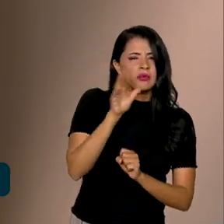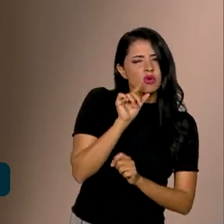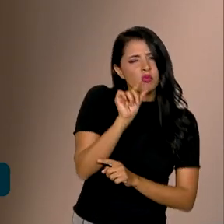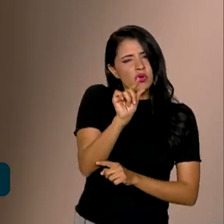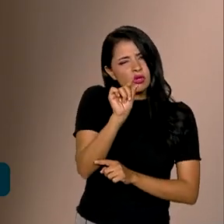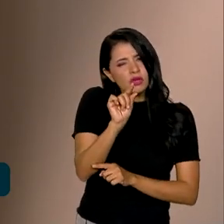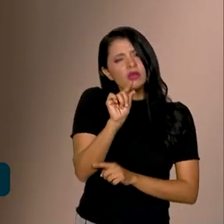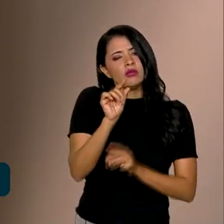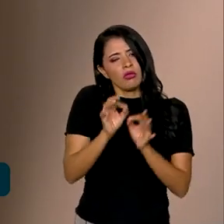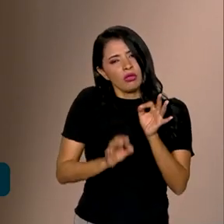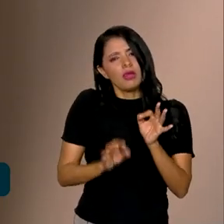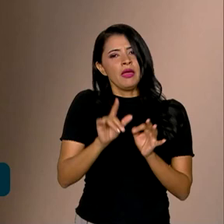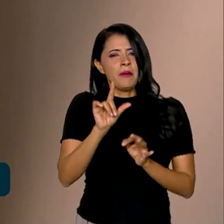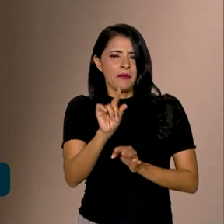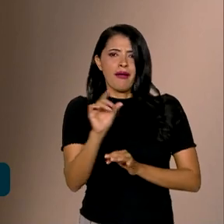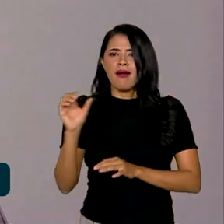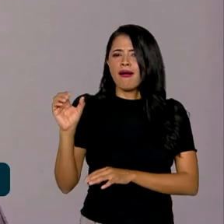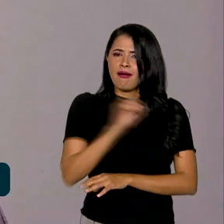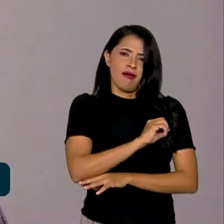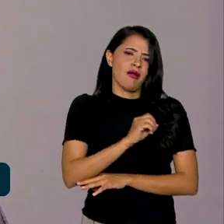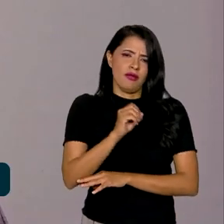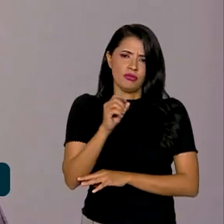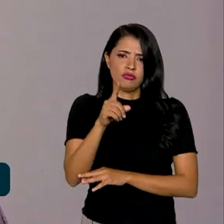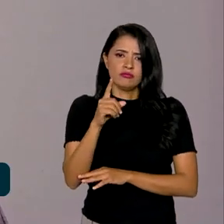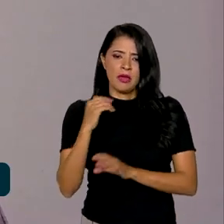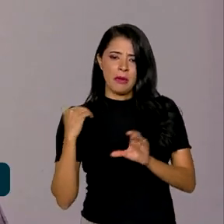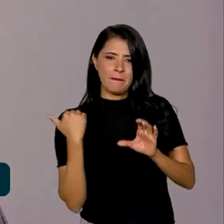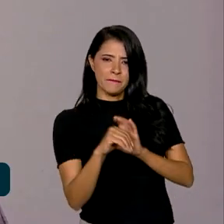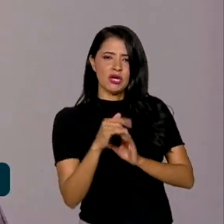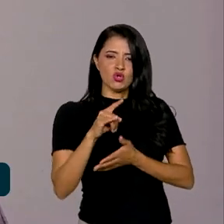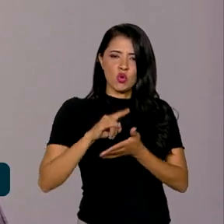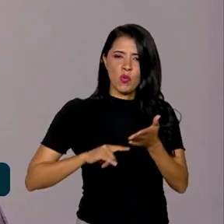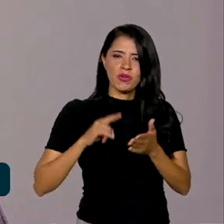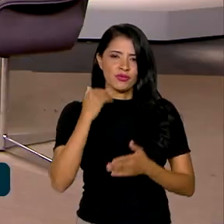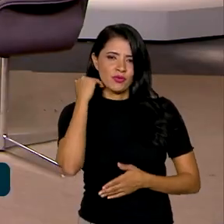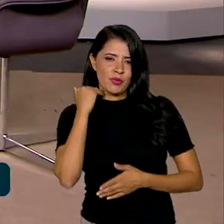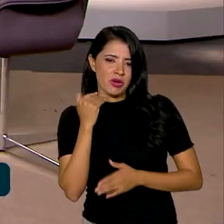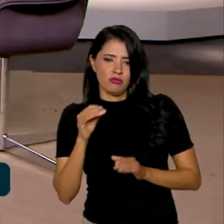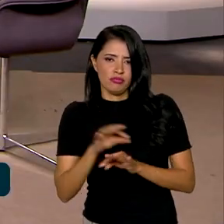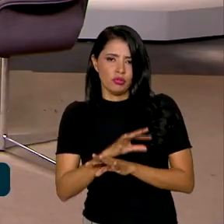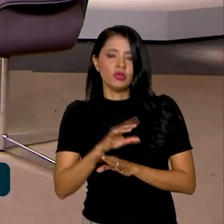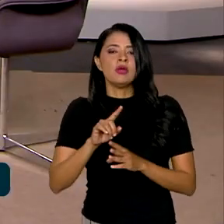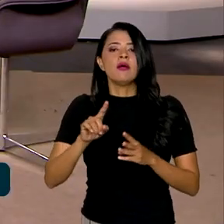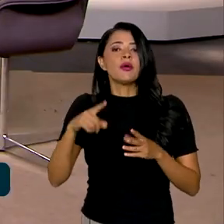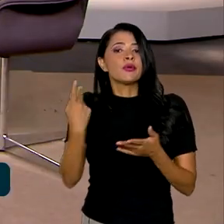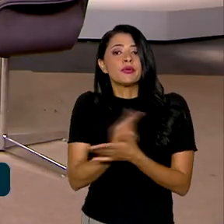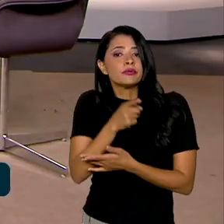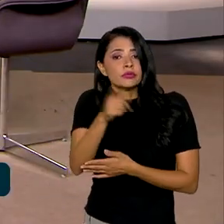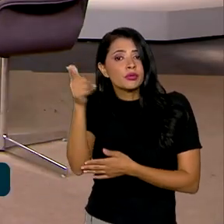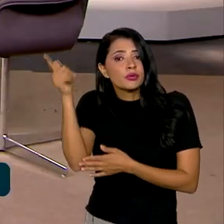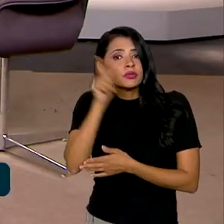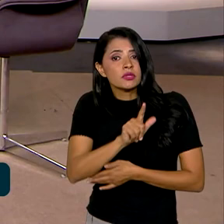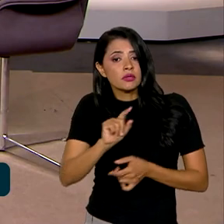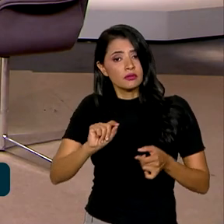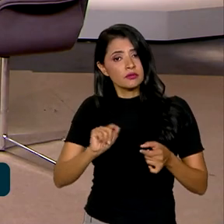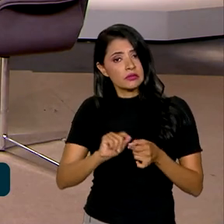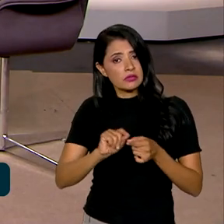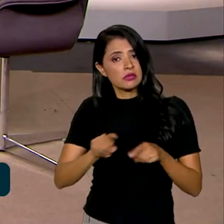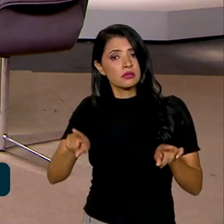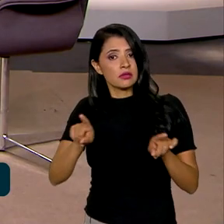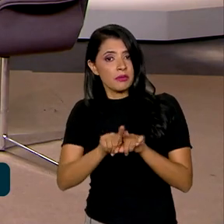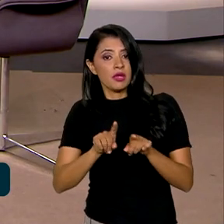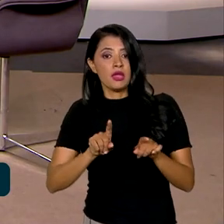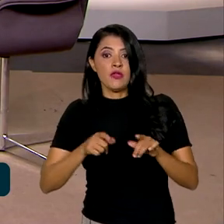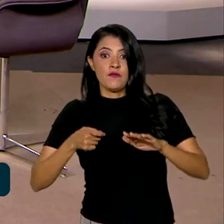mais é um cadastro, mas não muito mais, é uma coisa muito rápida, você tem que mandar os documentos para o banco e tudo mais. E aí, o que acontece? Você consegue fazer, inclusive,